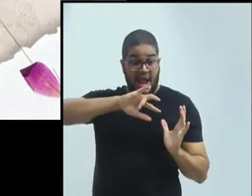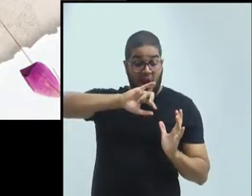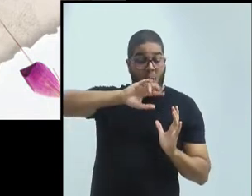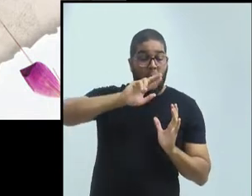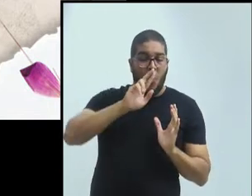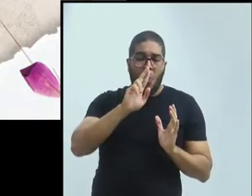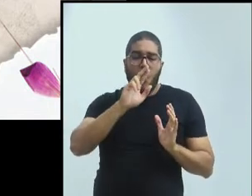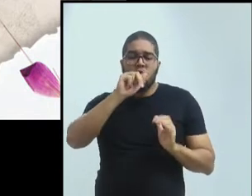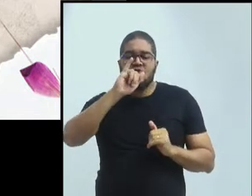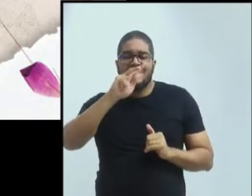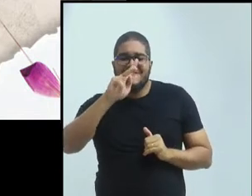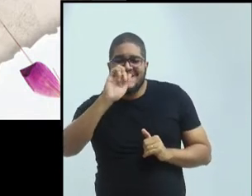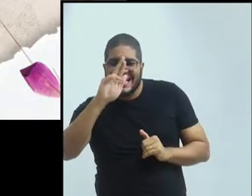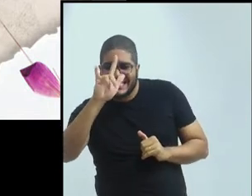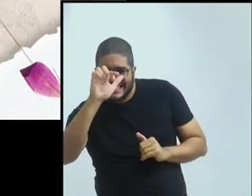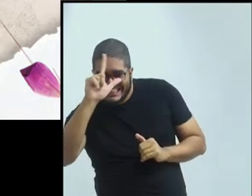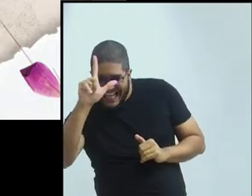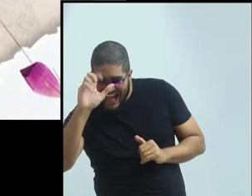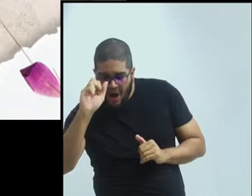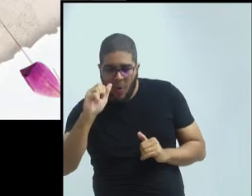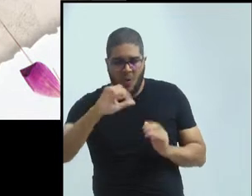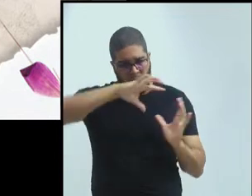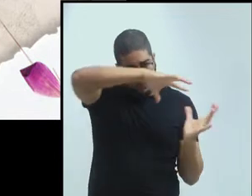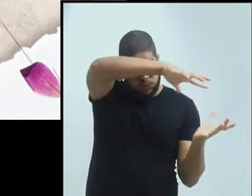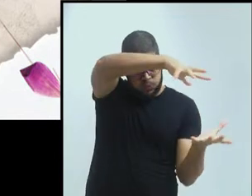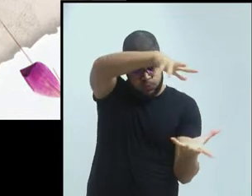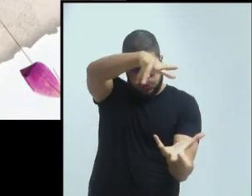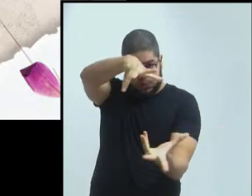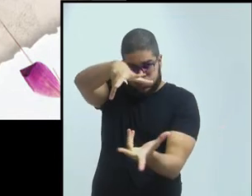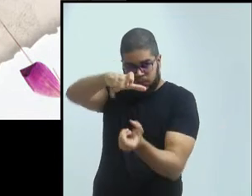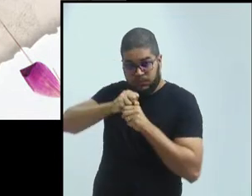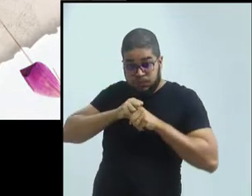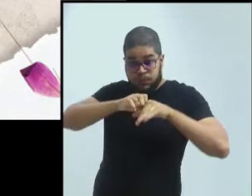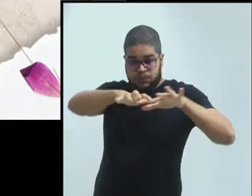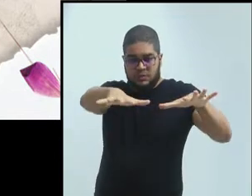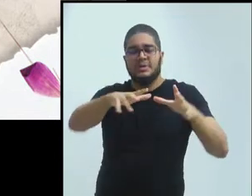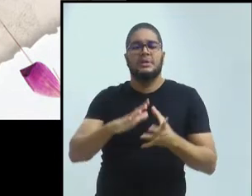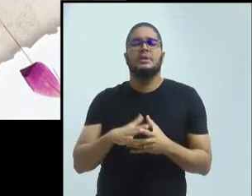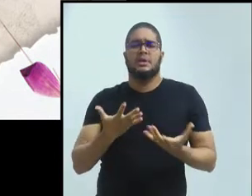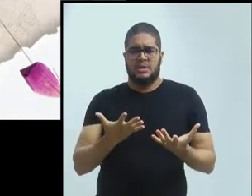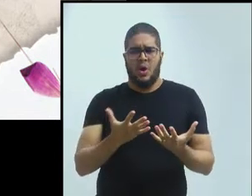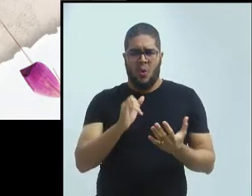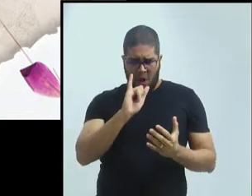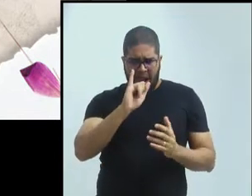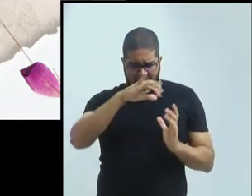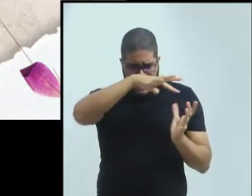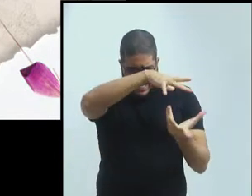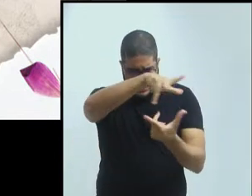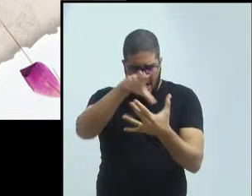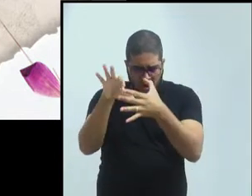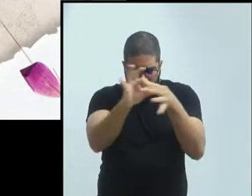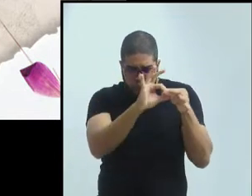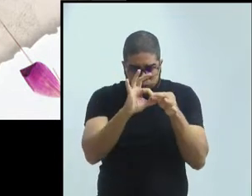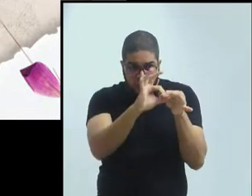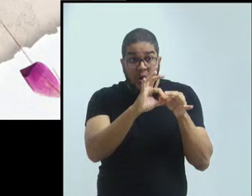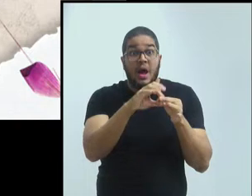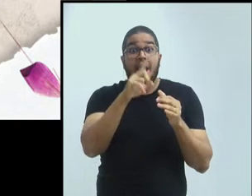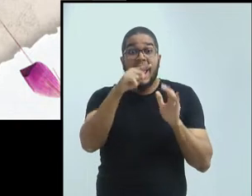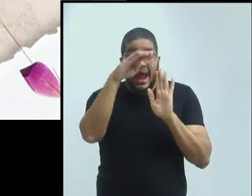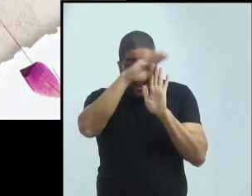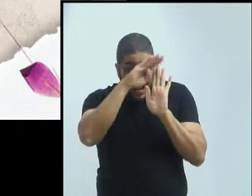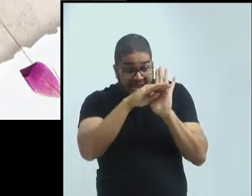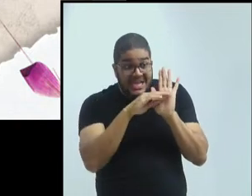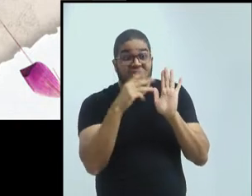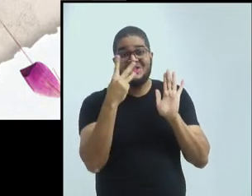programas de pós-graduação, a internacionalização está no item 3, que é o impacto na